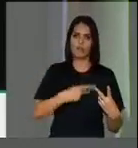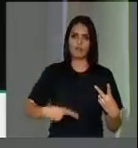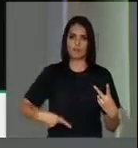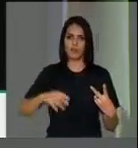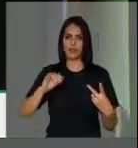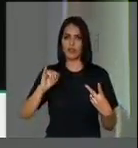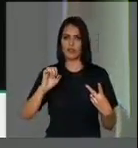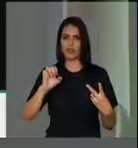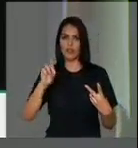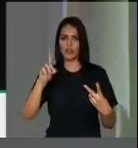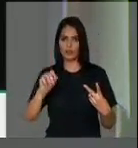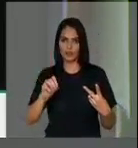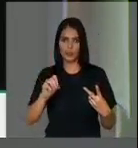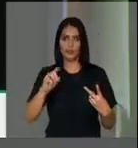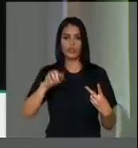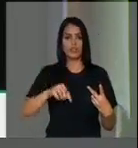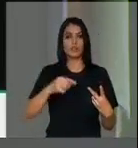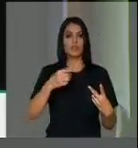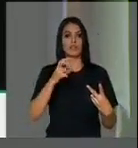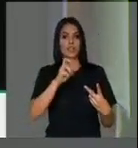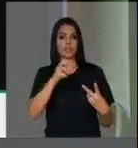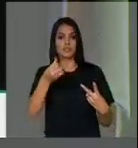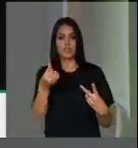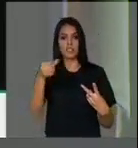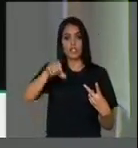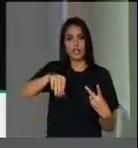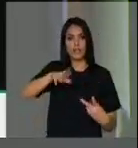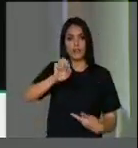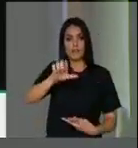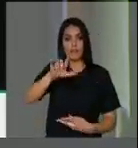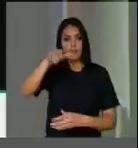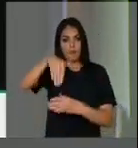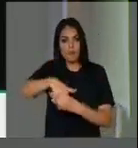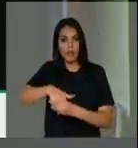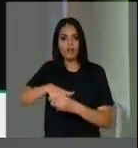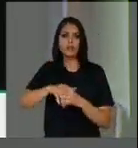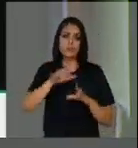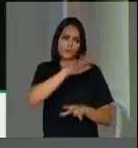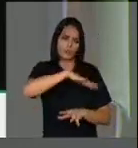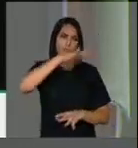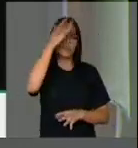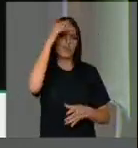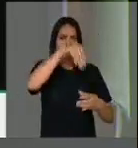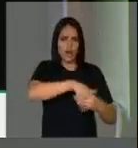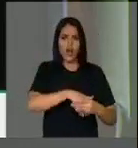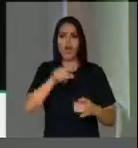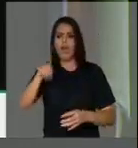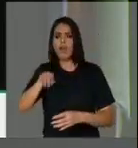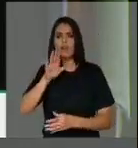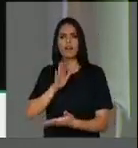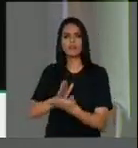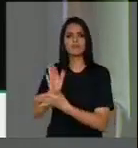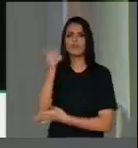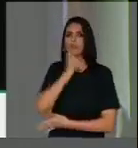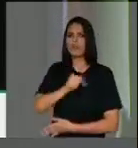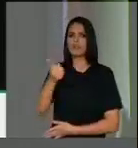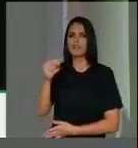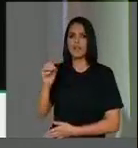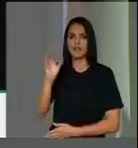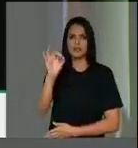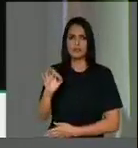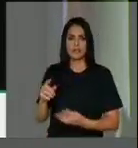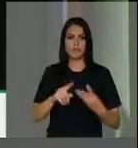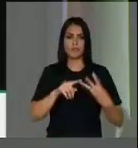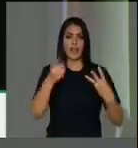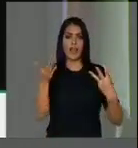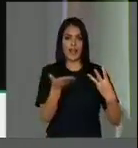com 569 mil votos, 10% do eleitorado do Brasil. E agora apresentamos a candidata